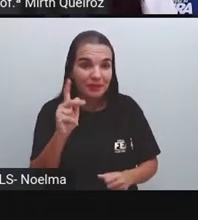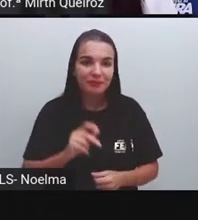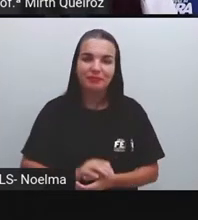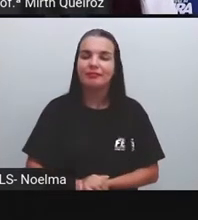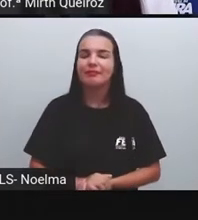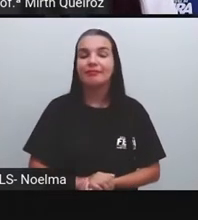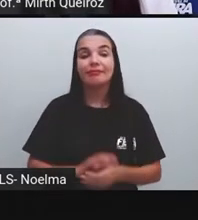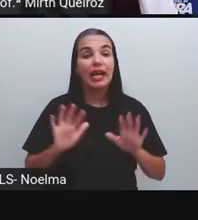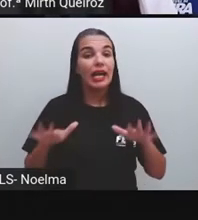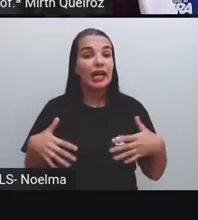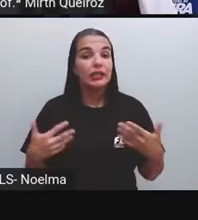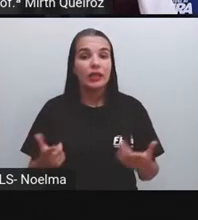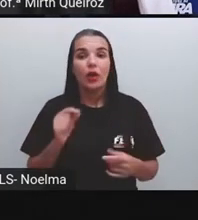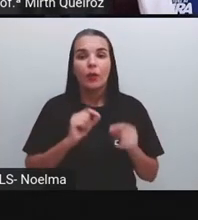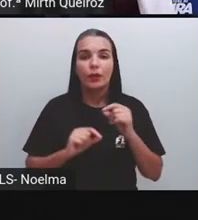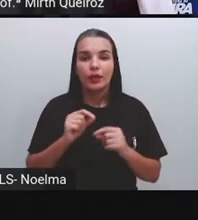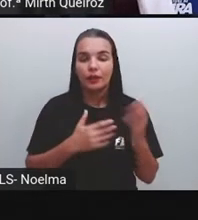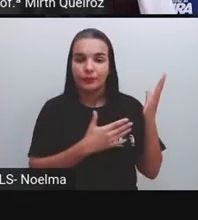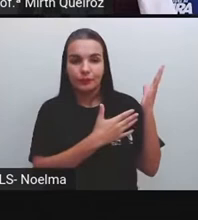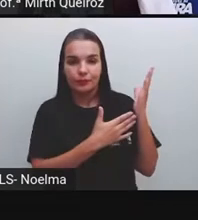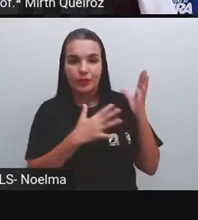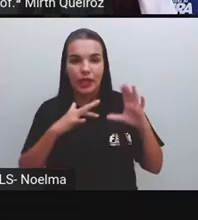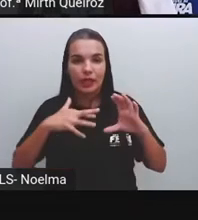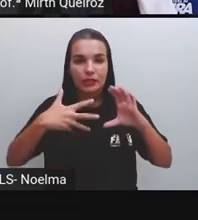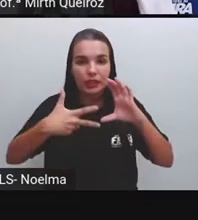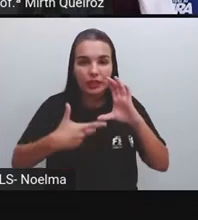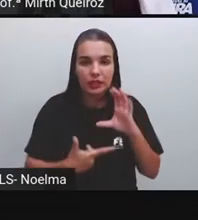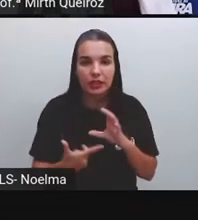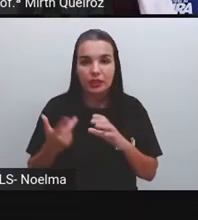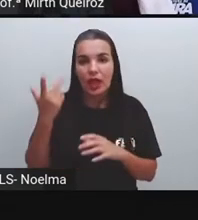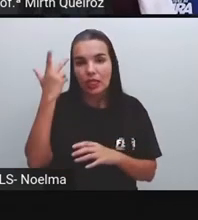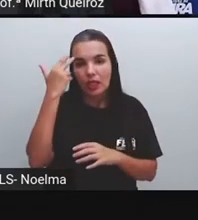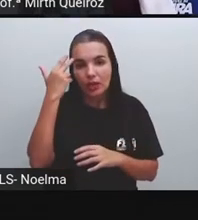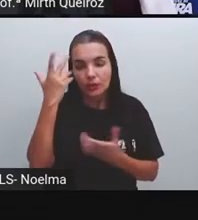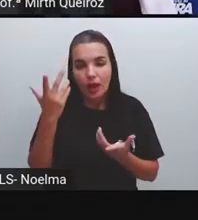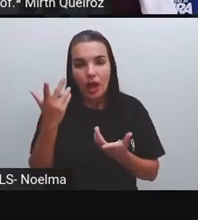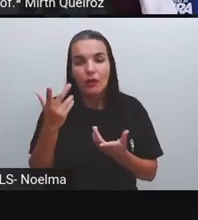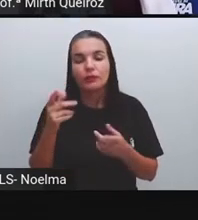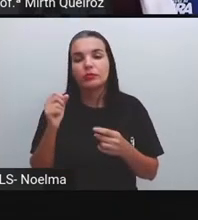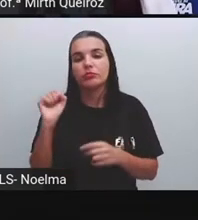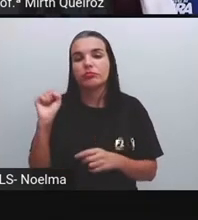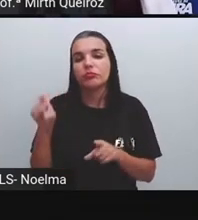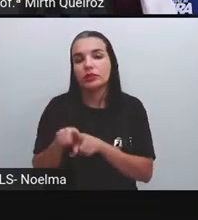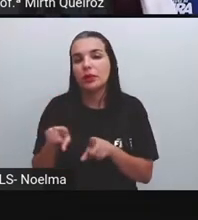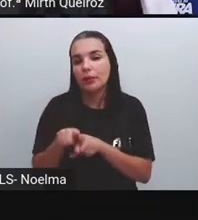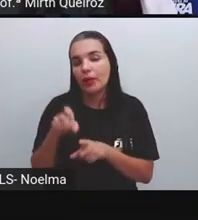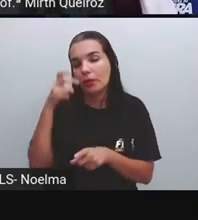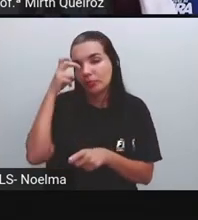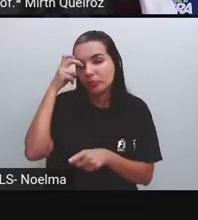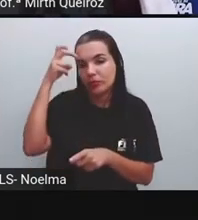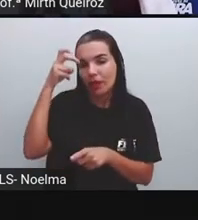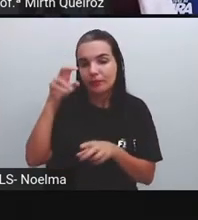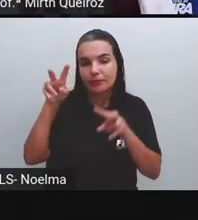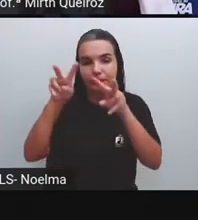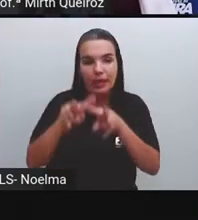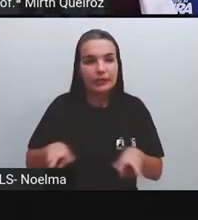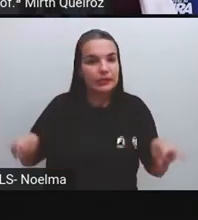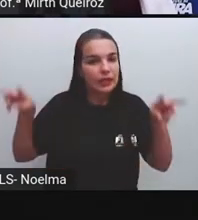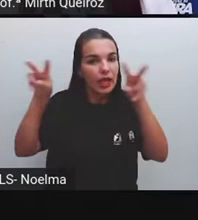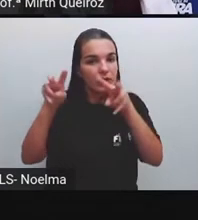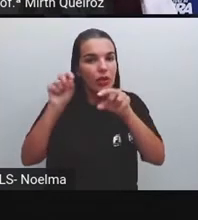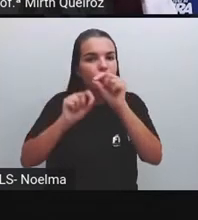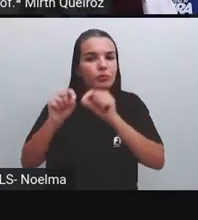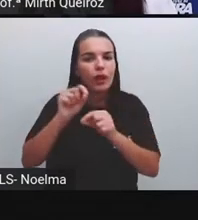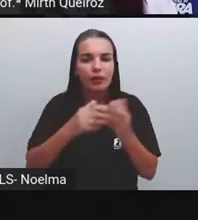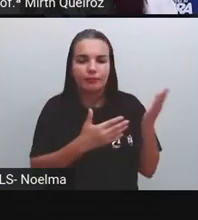Os elementos naturais e elementos culturais da paisagem. Quais são? Como são, Pró? Os elementos naturais que compõem a paisagem são